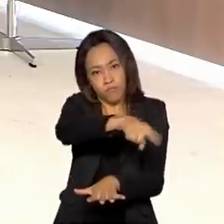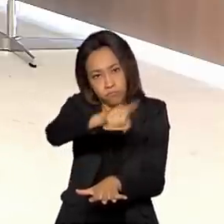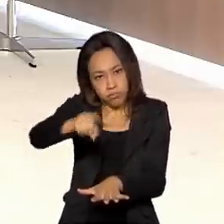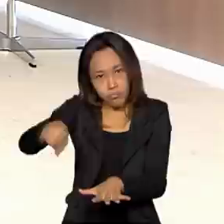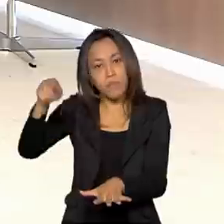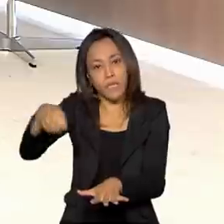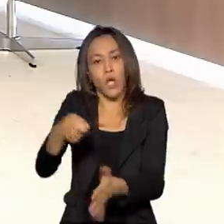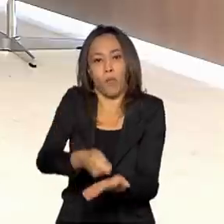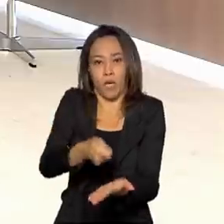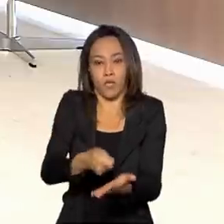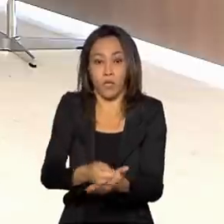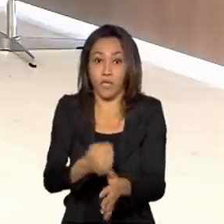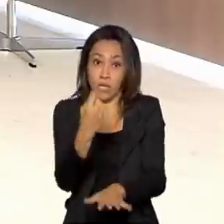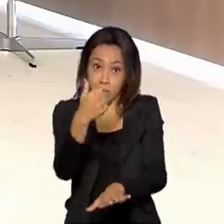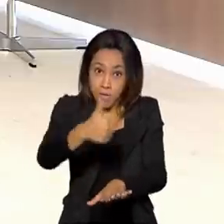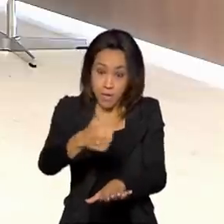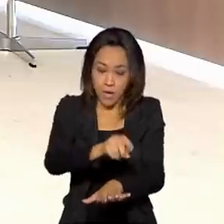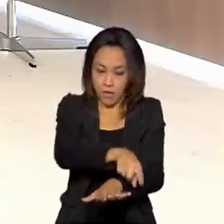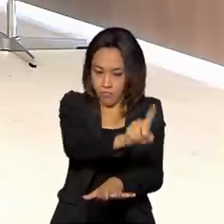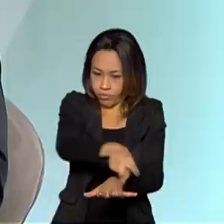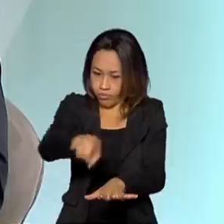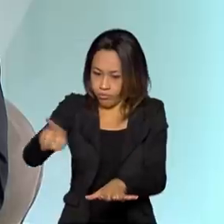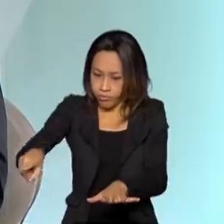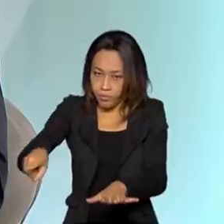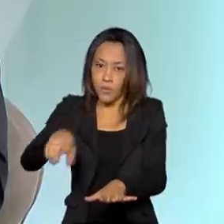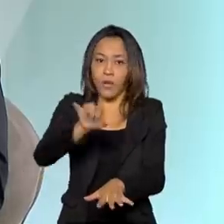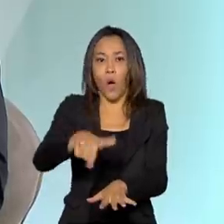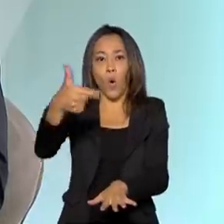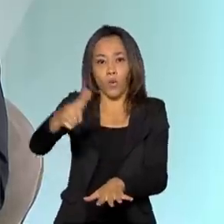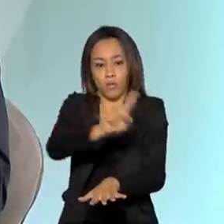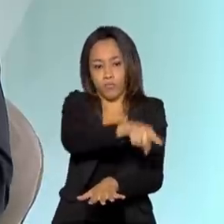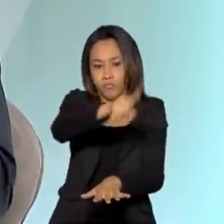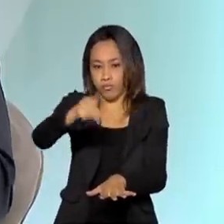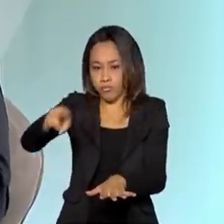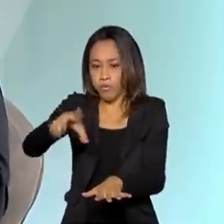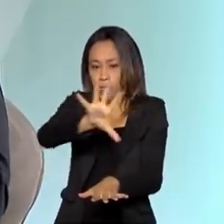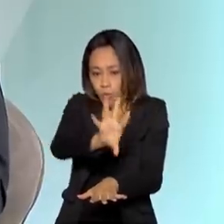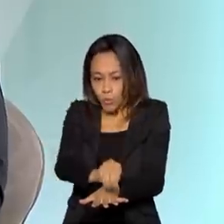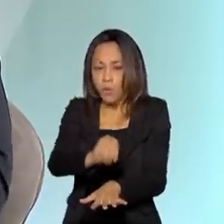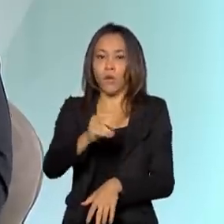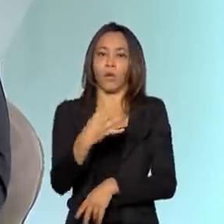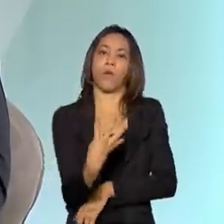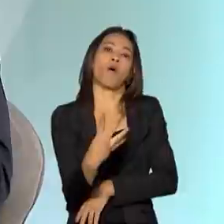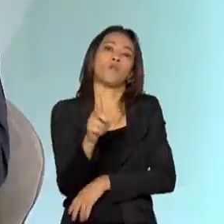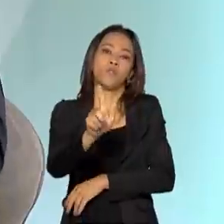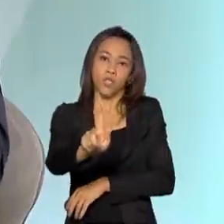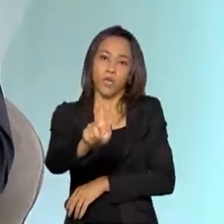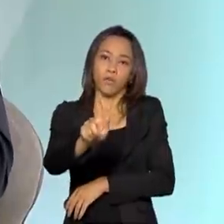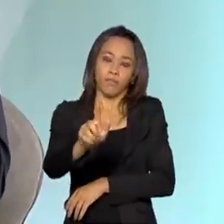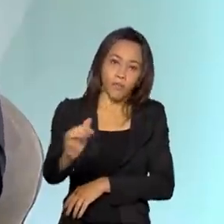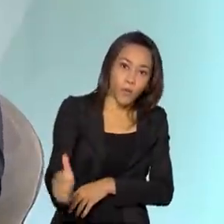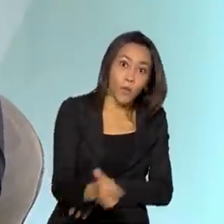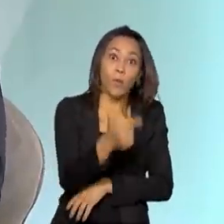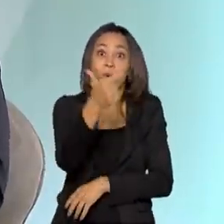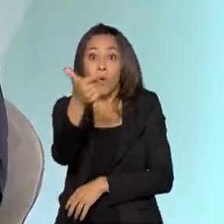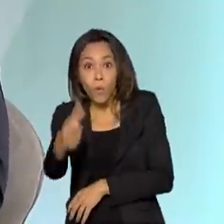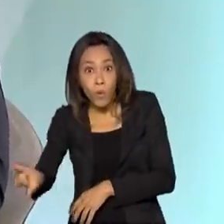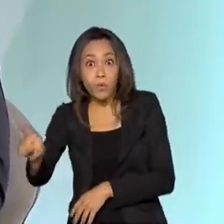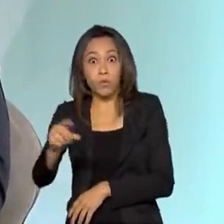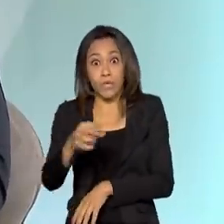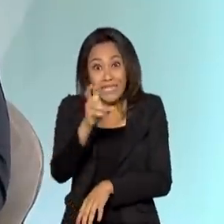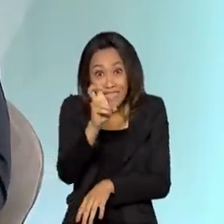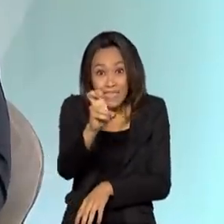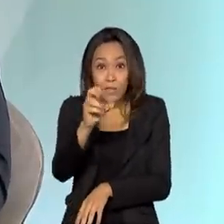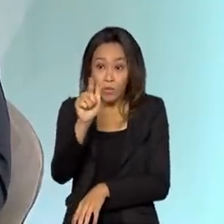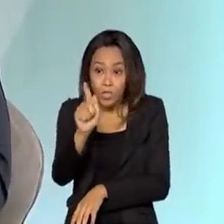sentido. Então, essas duas primeiras faixas que eu mencionei são mais para o 4G. A grande faixa, a grande porta de entrada do 5G